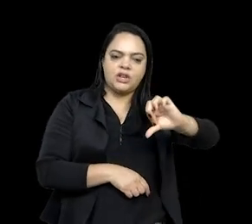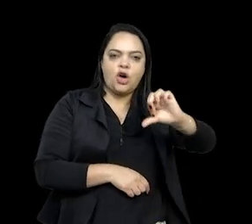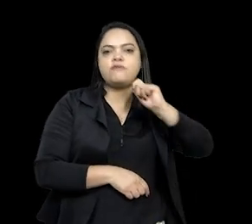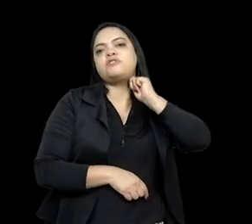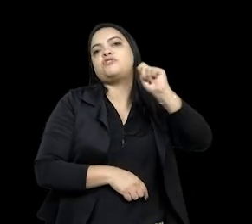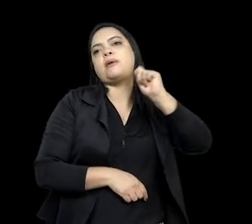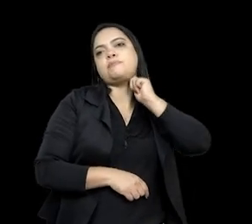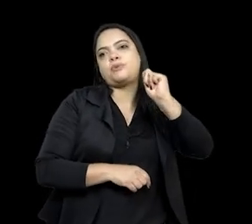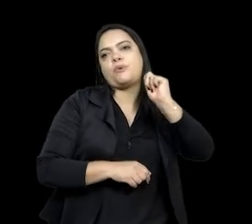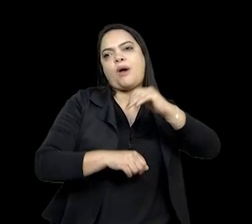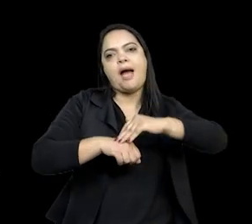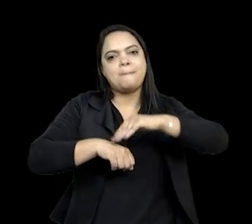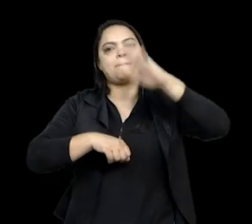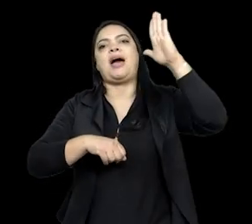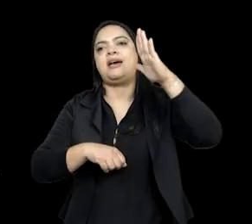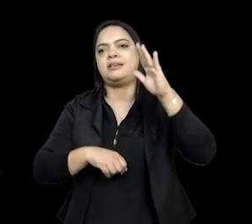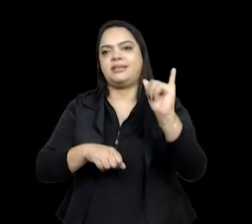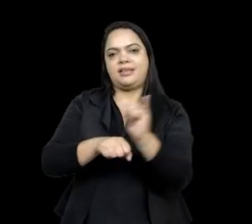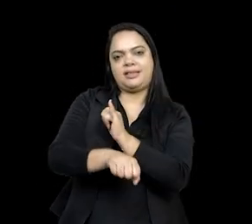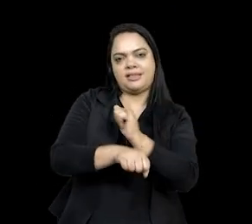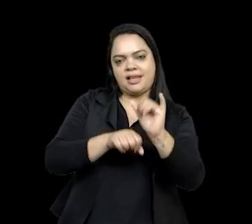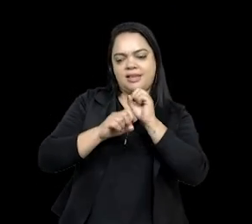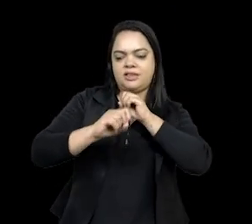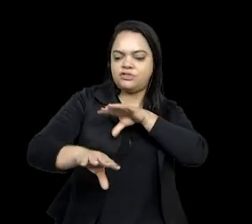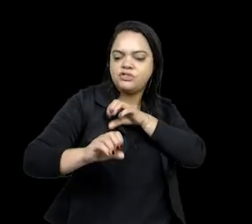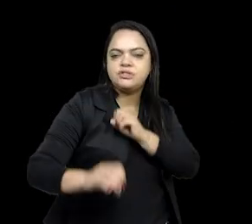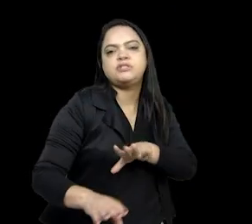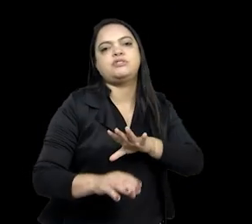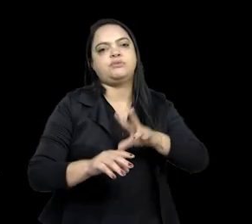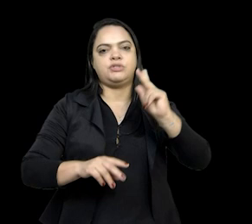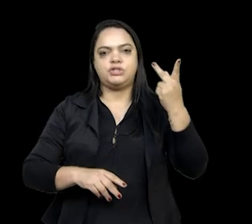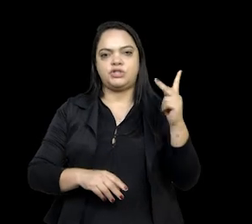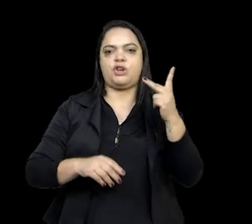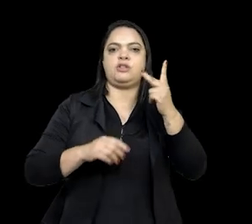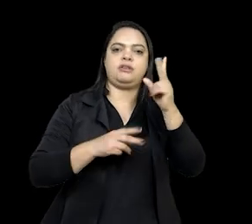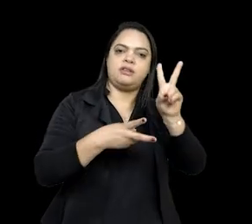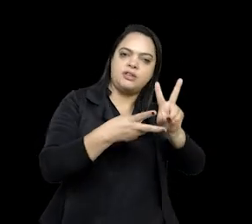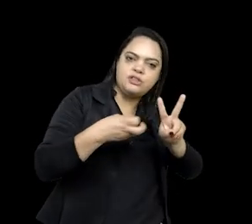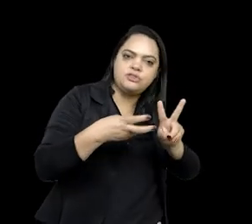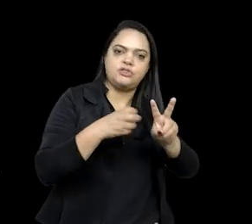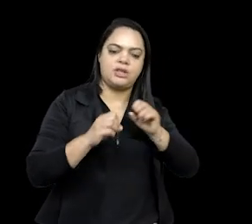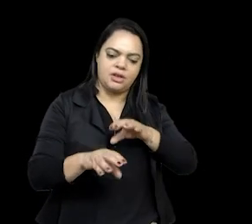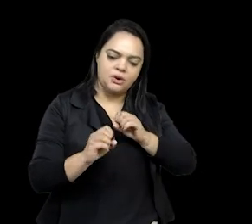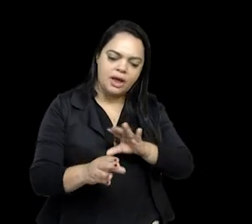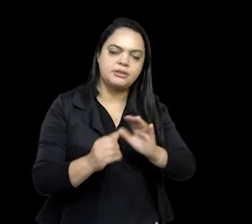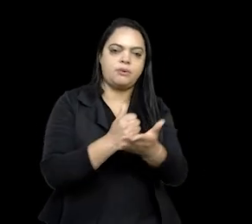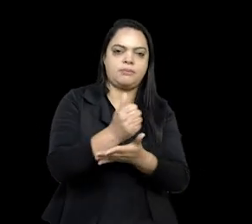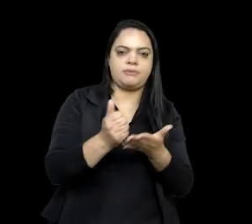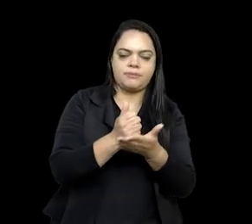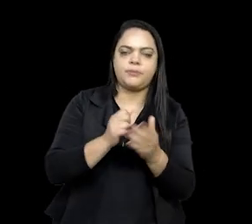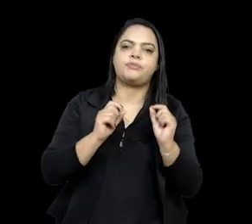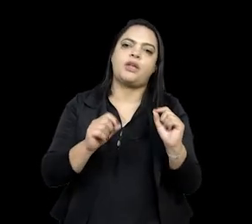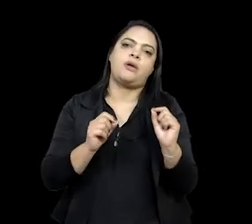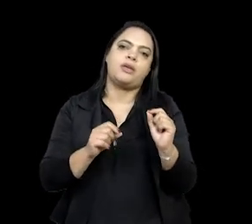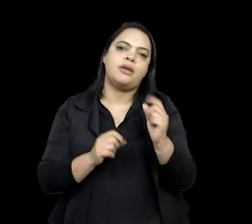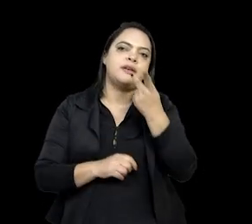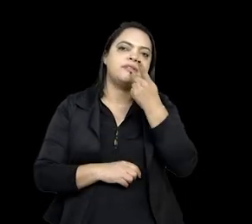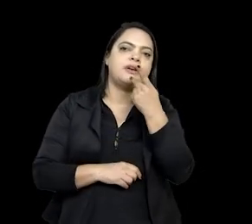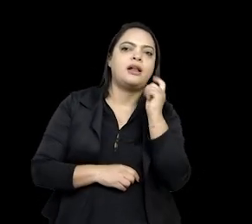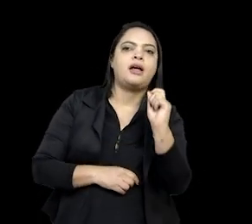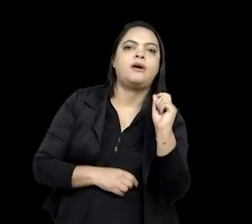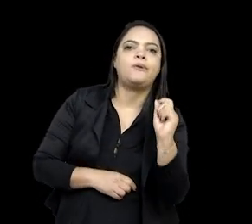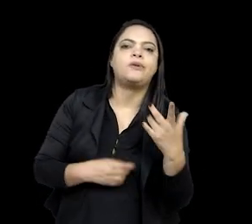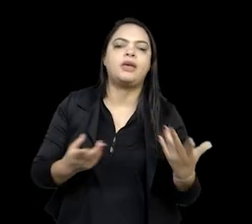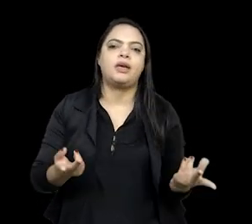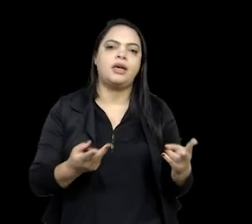Pra Além do 19 de Abril, Estratégia de Ensino de História Indígena na Educação Básica. E a ideia era tratar da história indígena não apenas no período colonial, mas